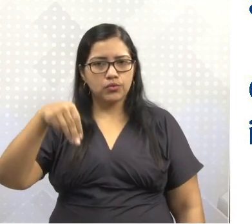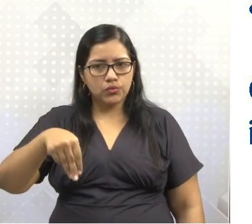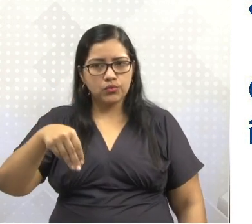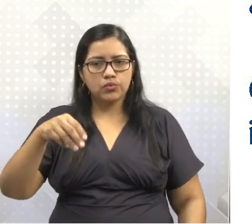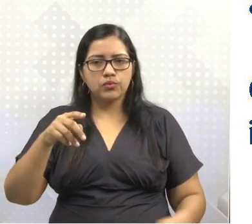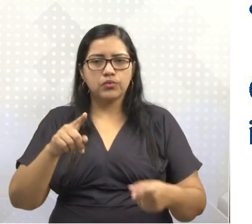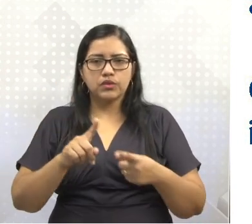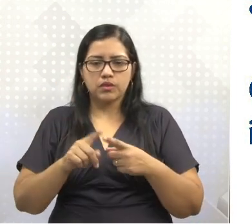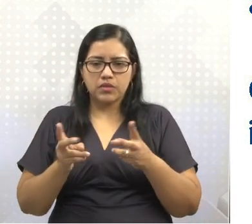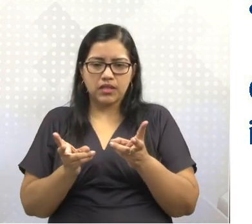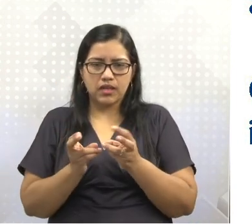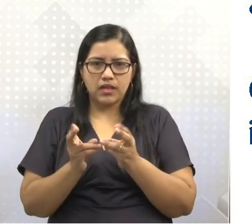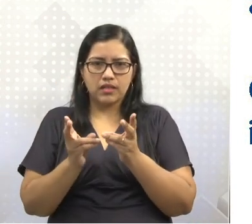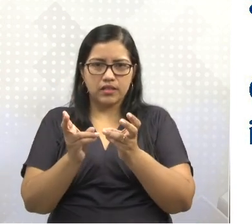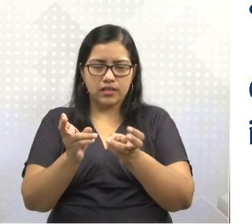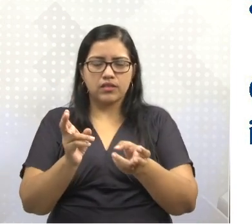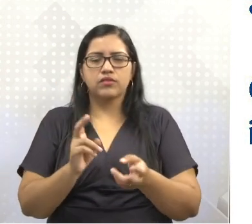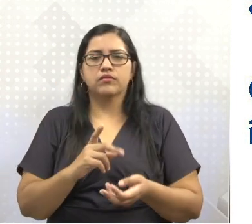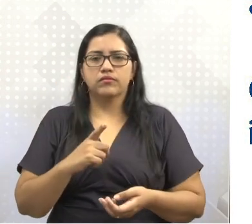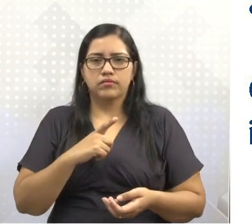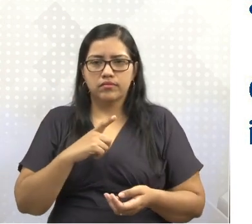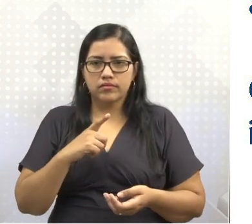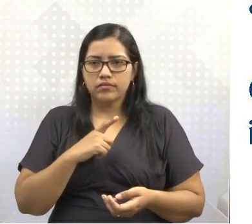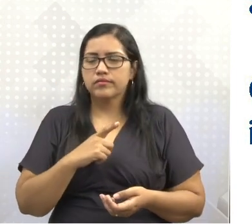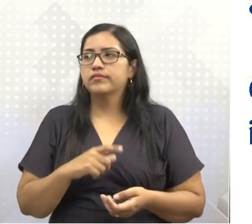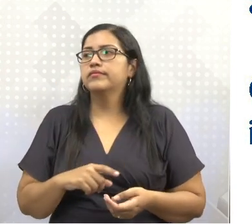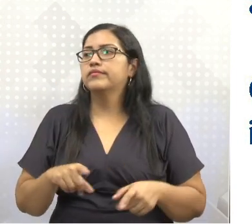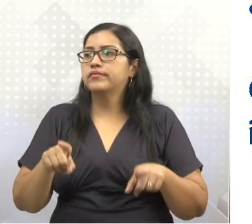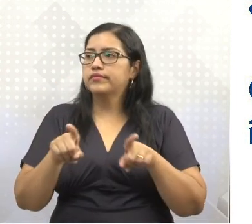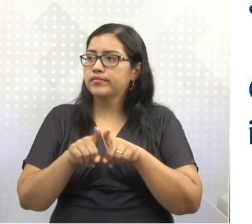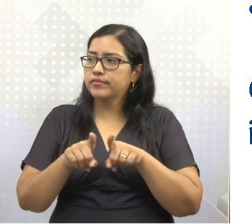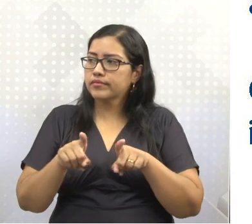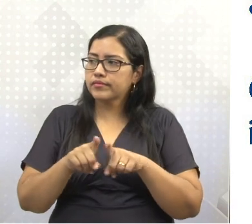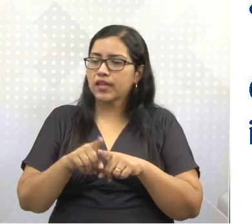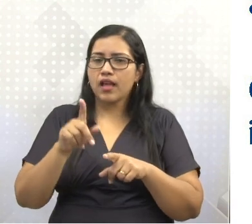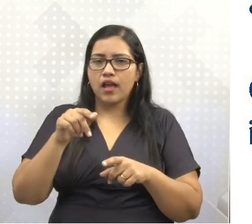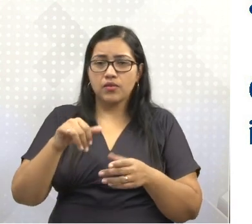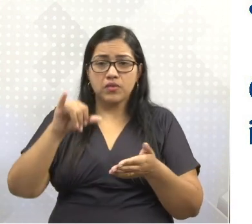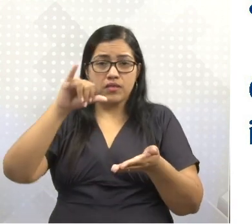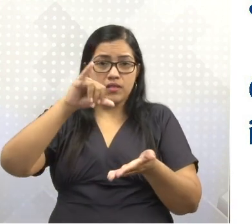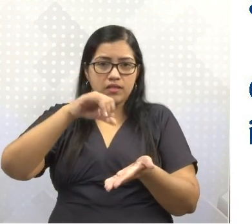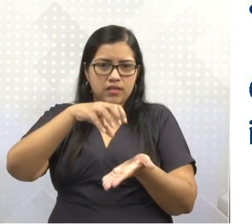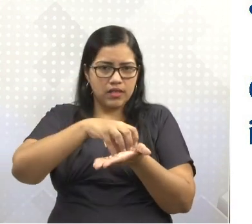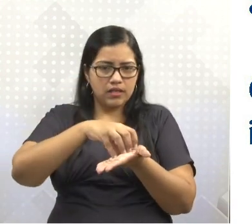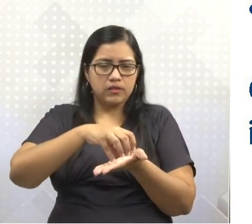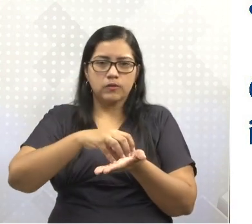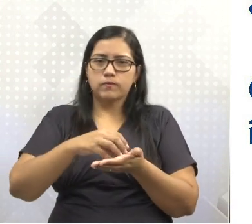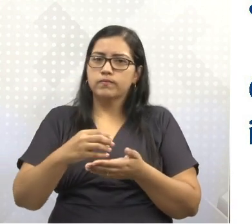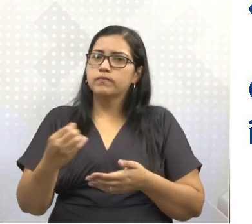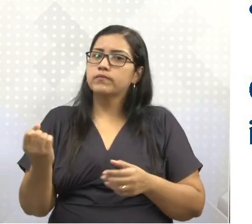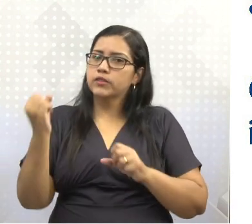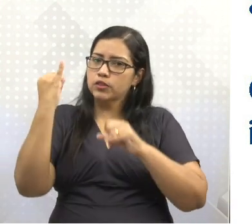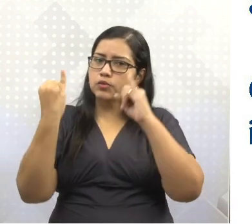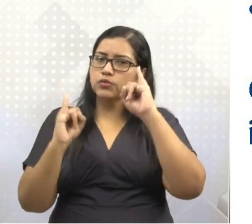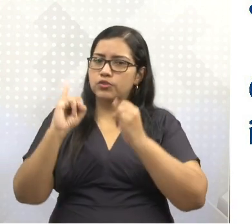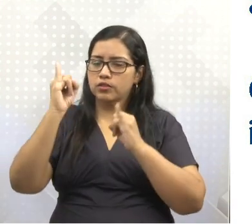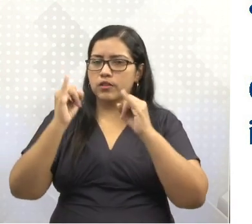E, sinceramente, eu tenho vontade de ir para lá. E um grande centro industrial, em Oslo, que é a capital da Suécia.